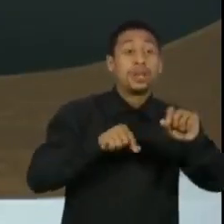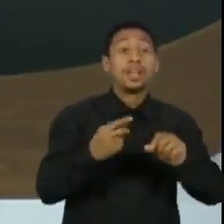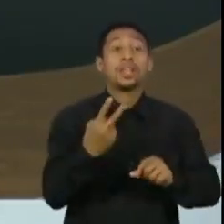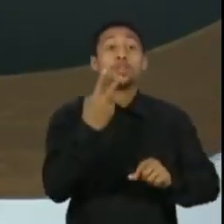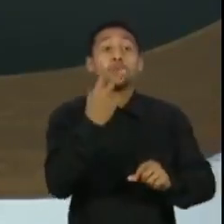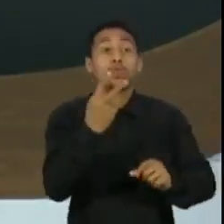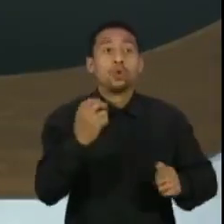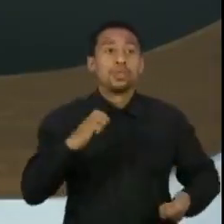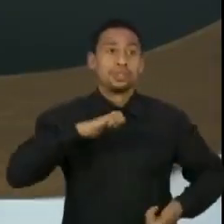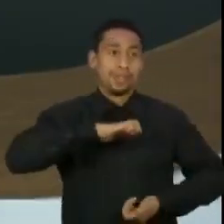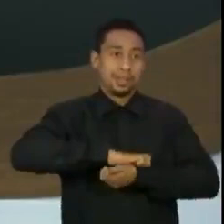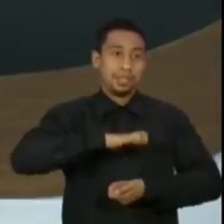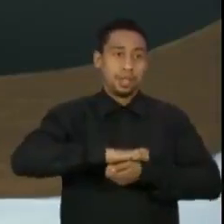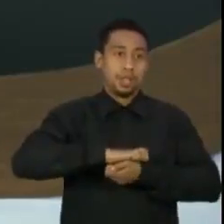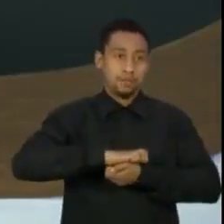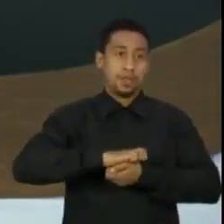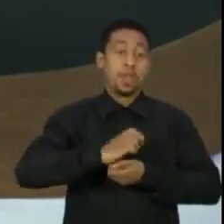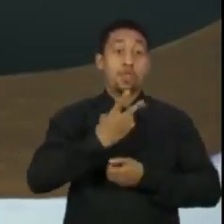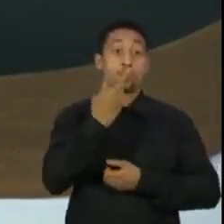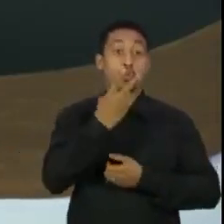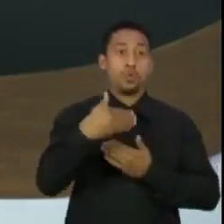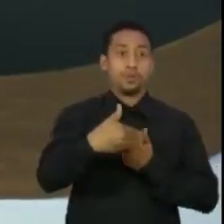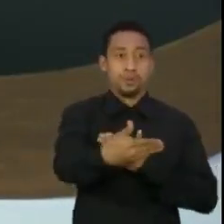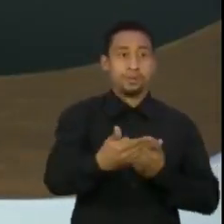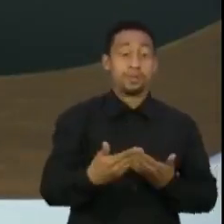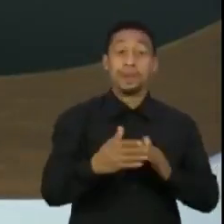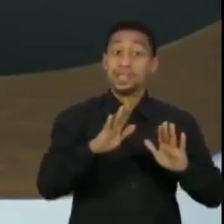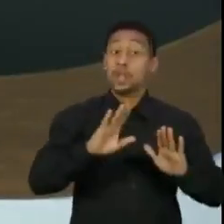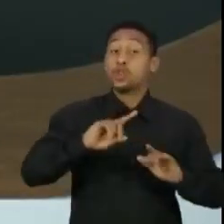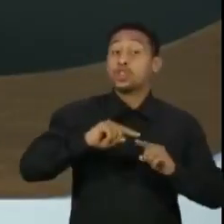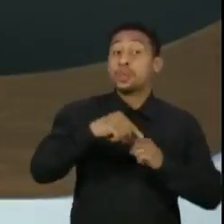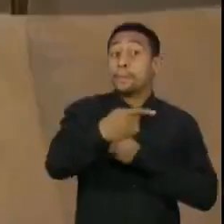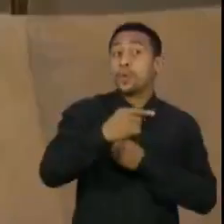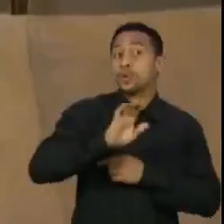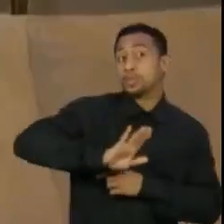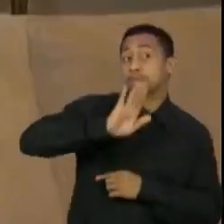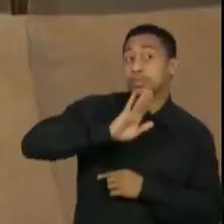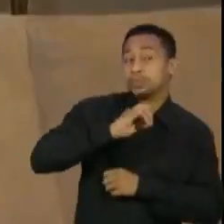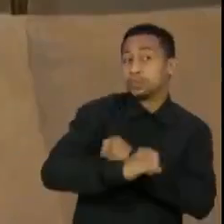ministros, mas é só depois das eleições. Bom,